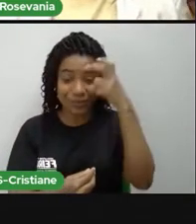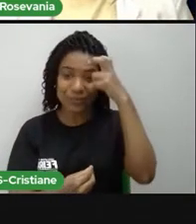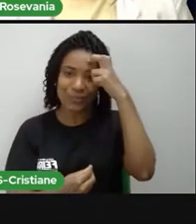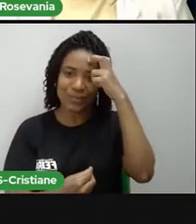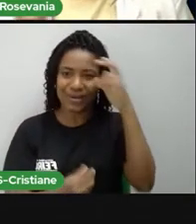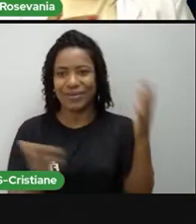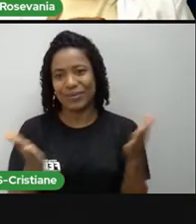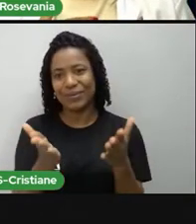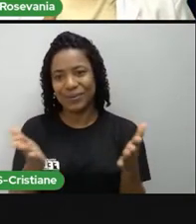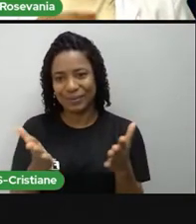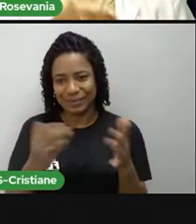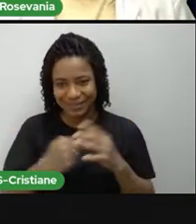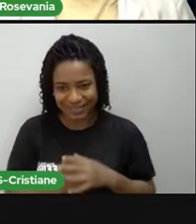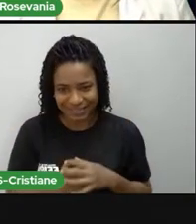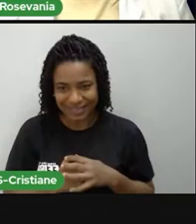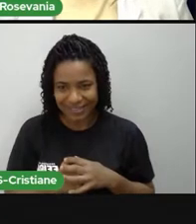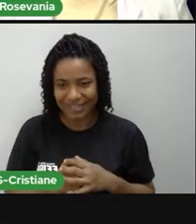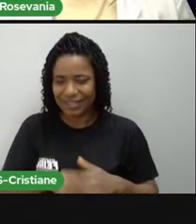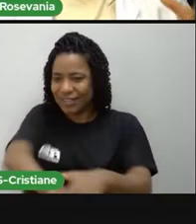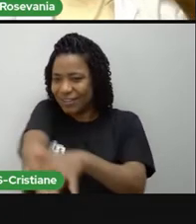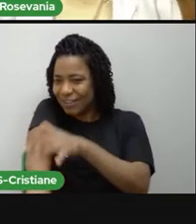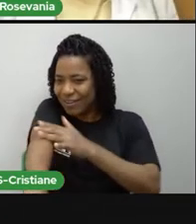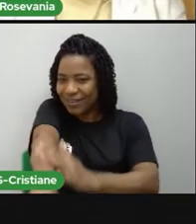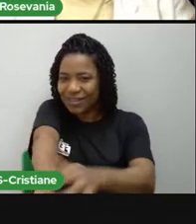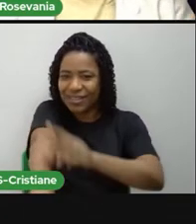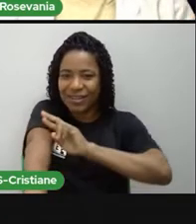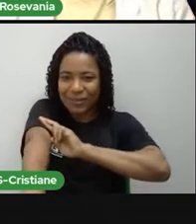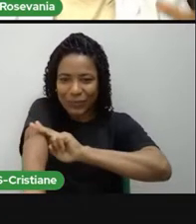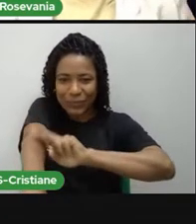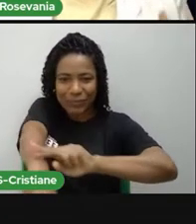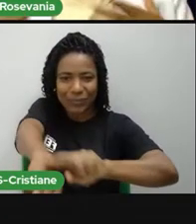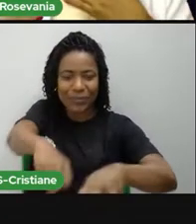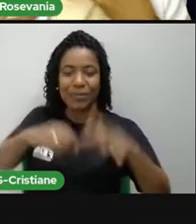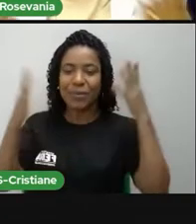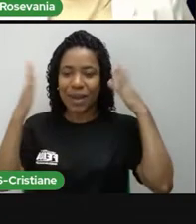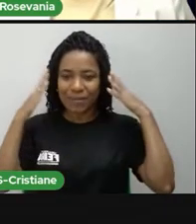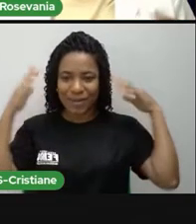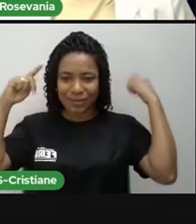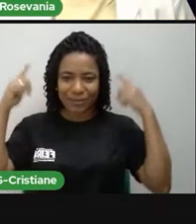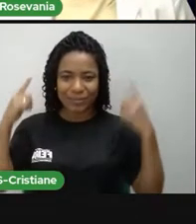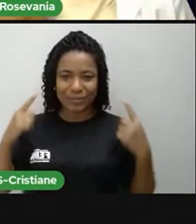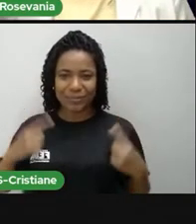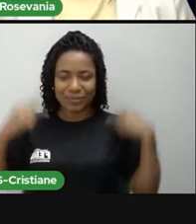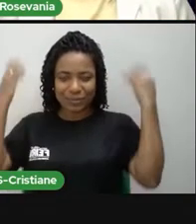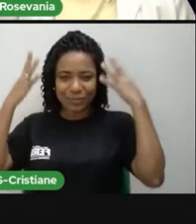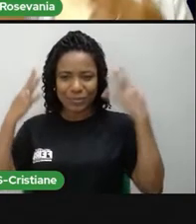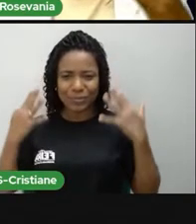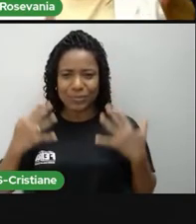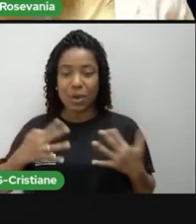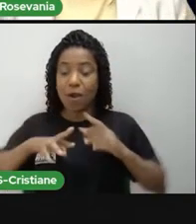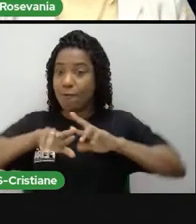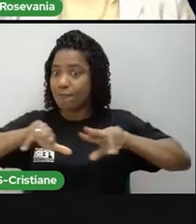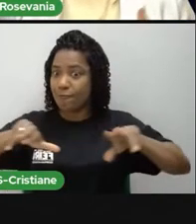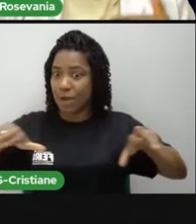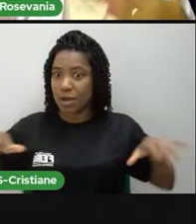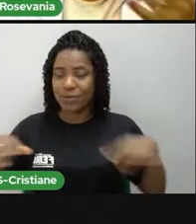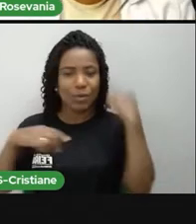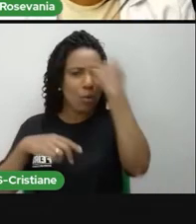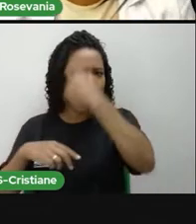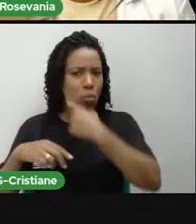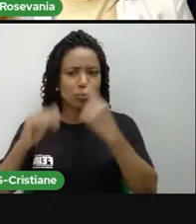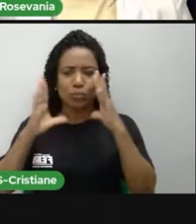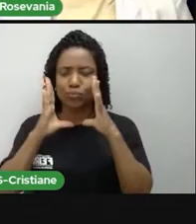gente tem, tanto, né, de tom de pele, de tipo de cabelo, de tipo de rosto, e isso foi